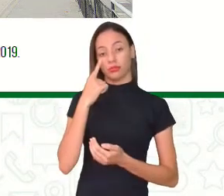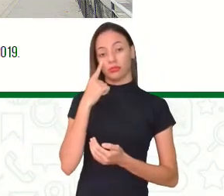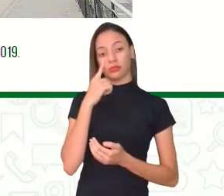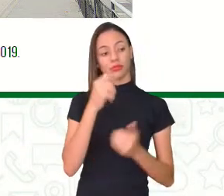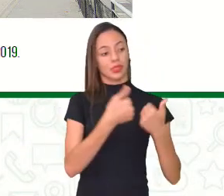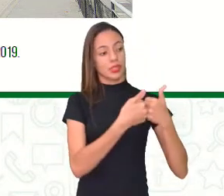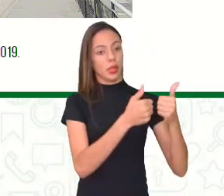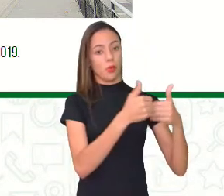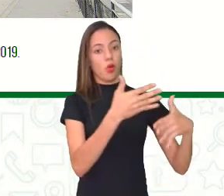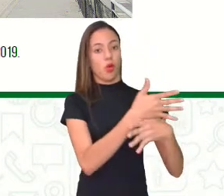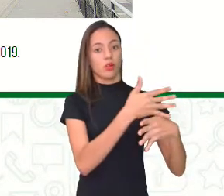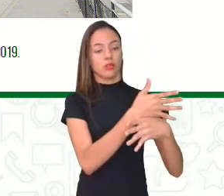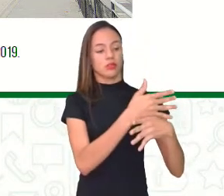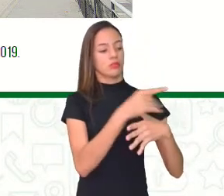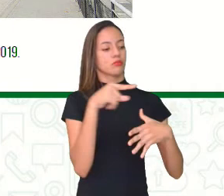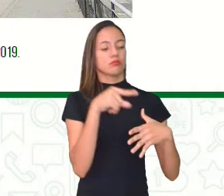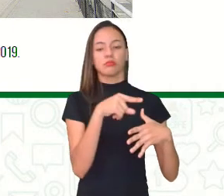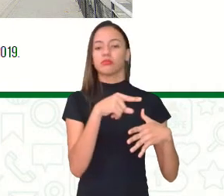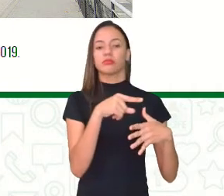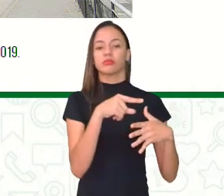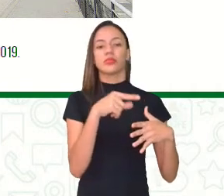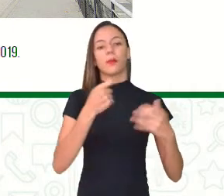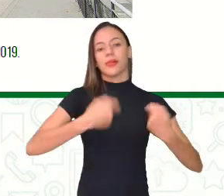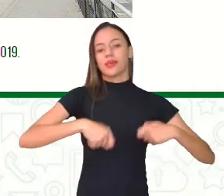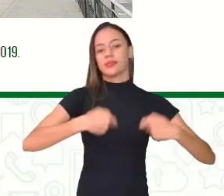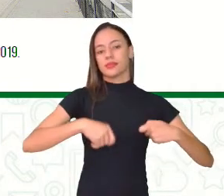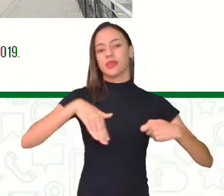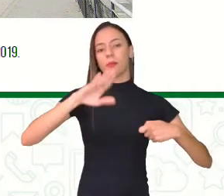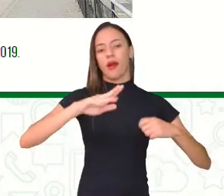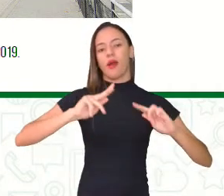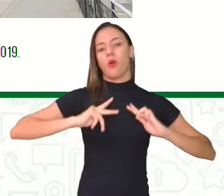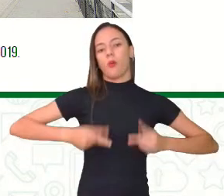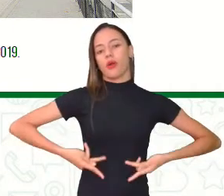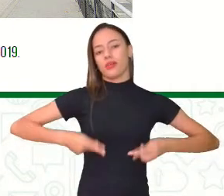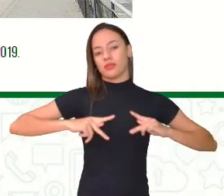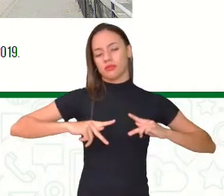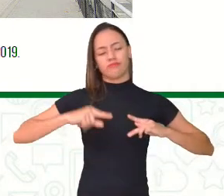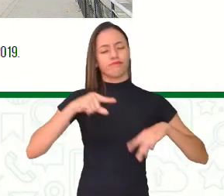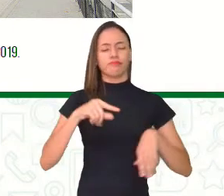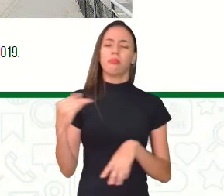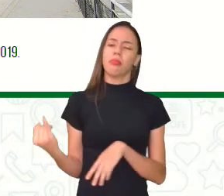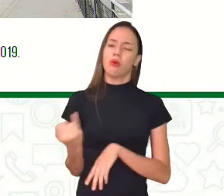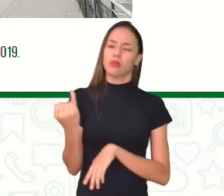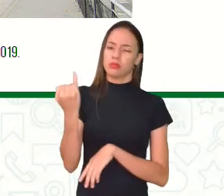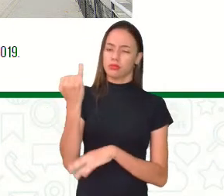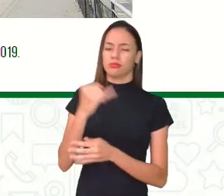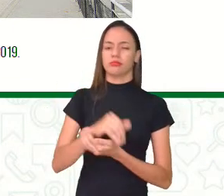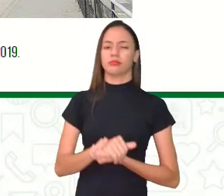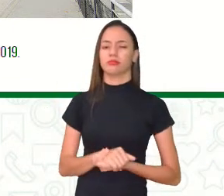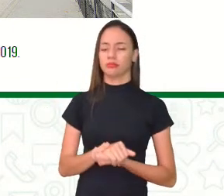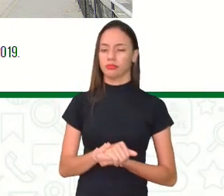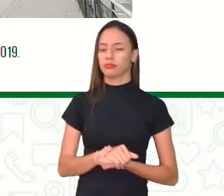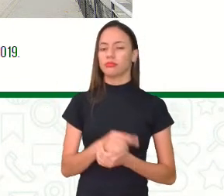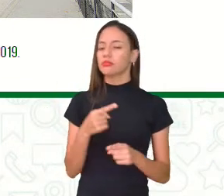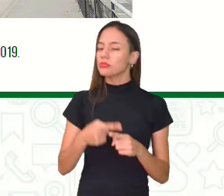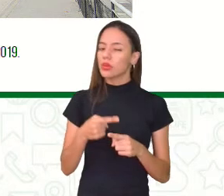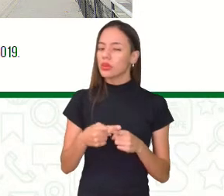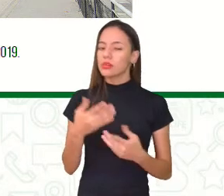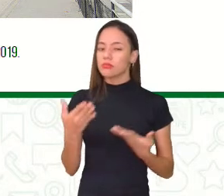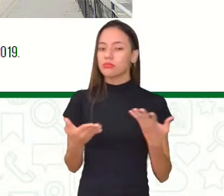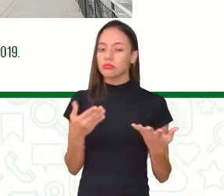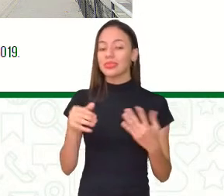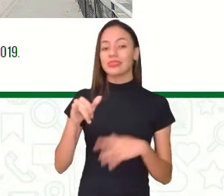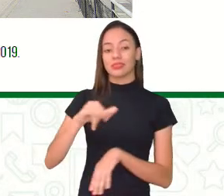que ele deve ser cada vez mais humanizado. Ele é muito, muito importante. Porque se a gente tivesse um